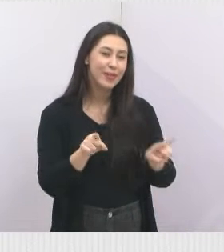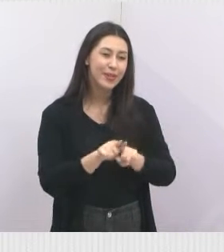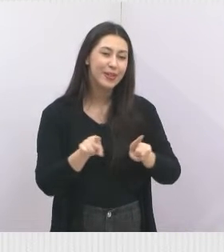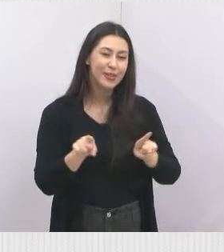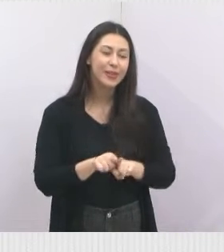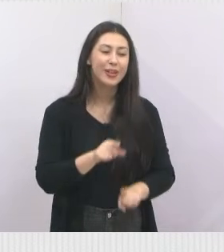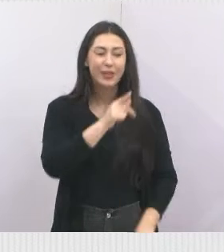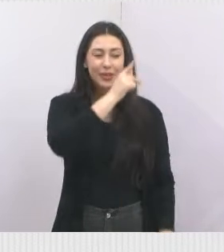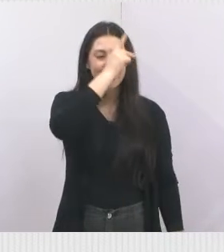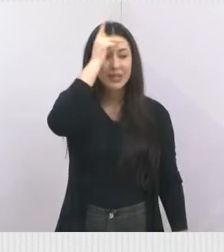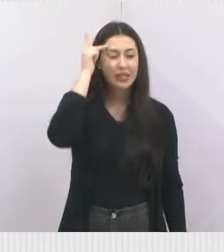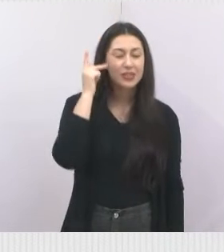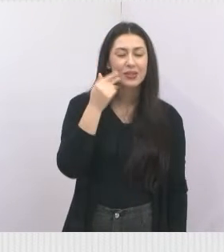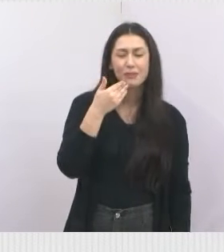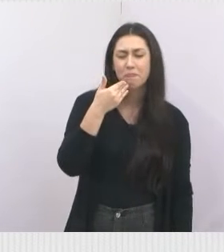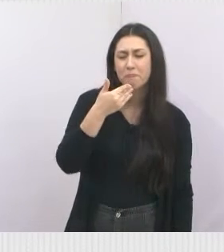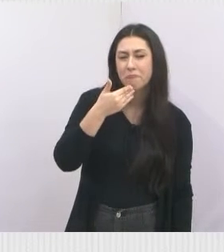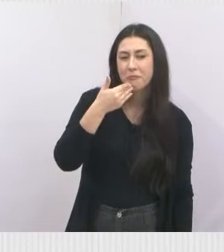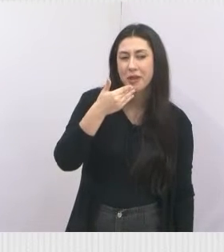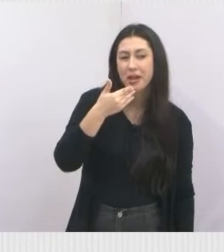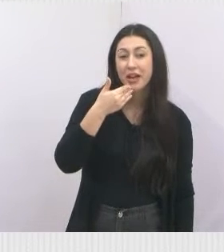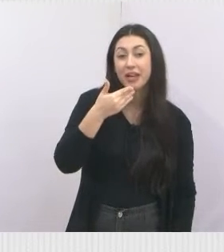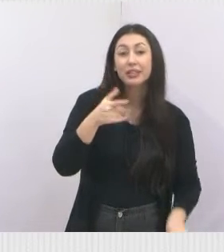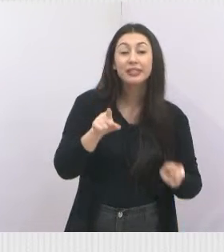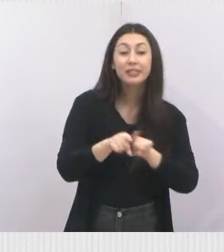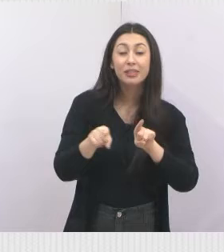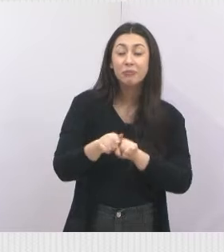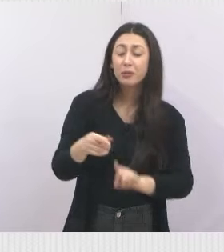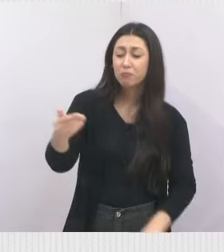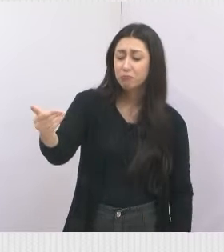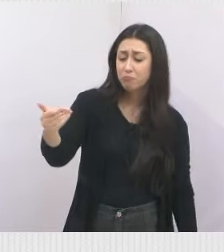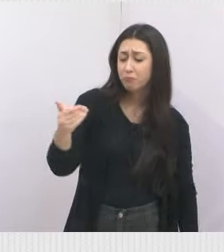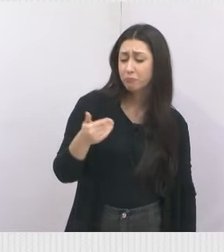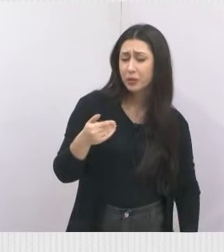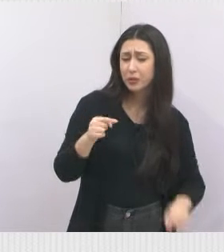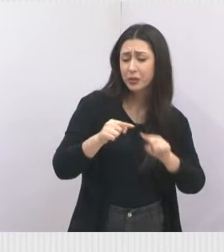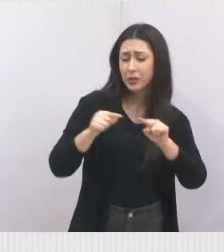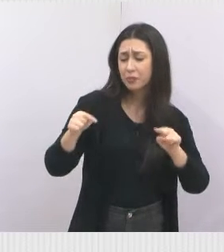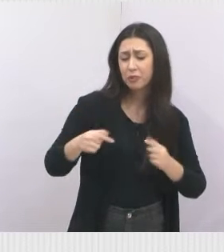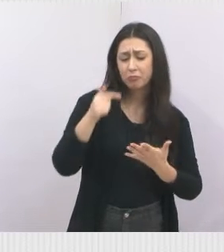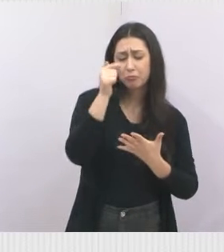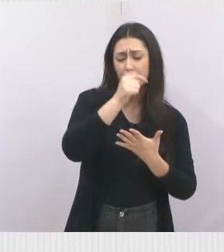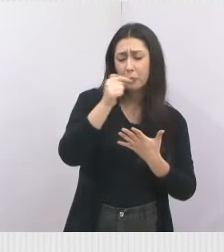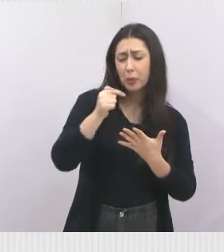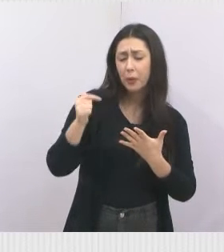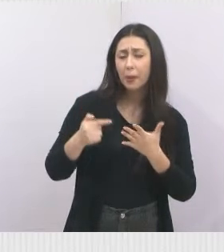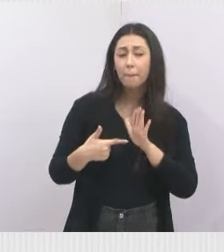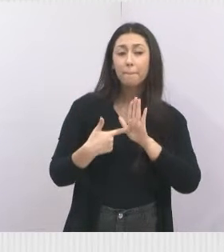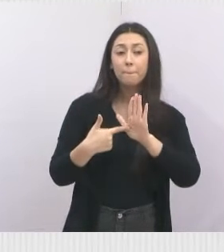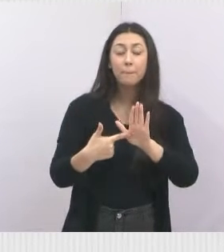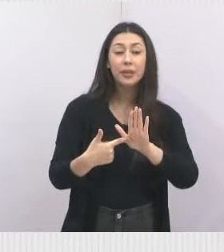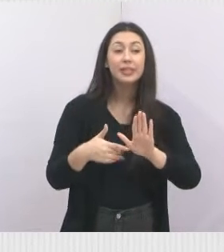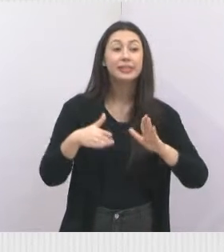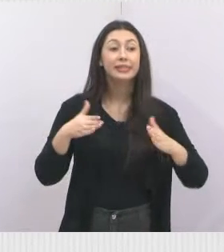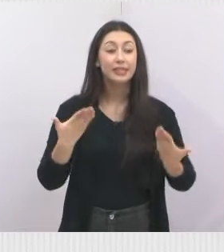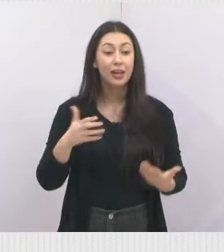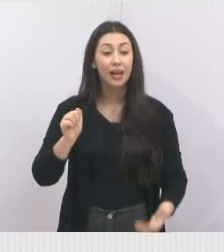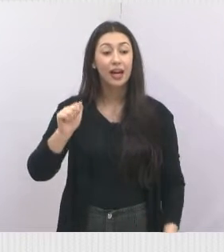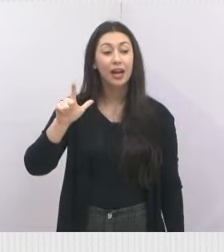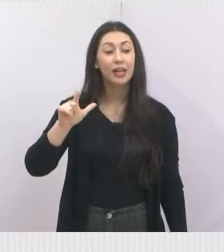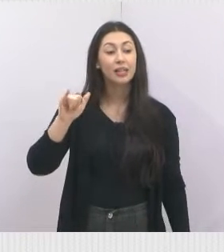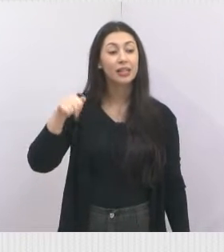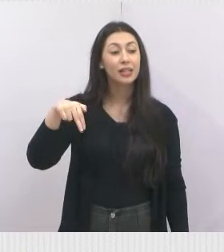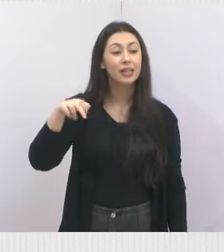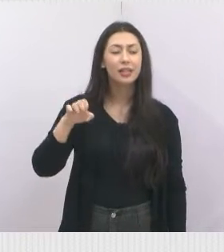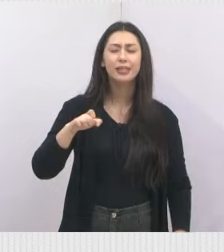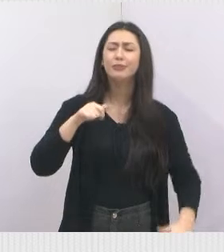Essas pessoas que nos pedem e que vêm até o nosso gabinete trazer as demandas. Então, Aline, Aline querida,